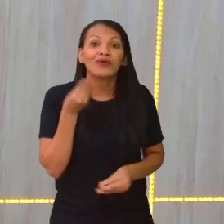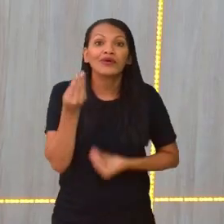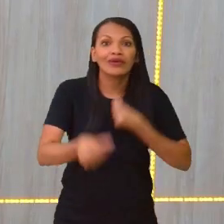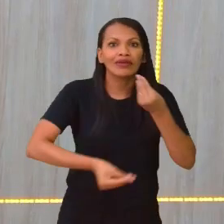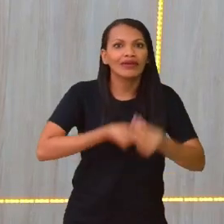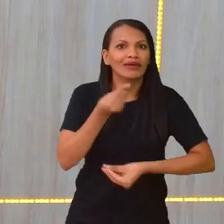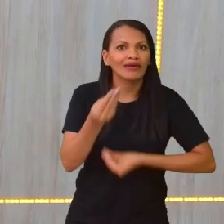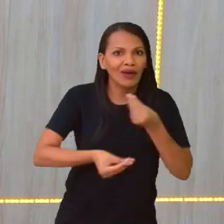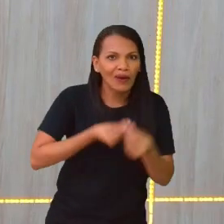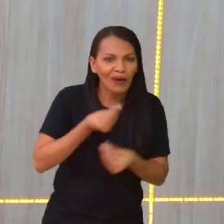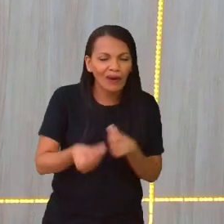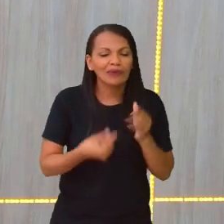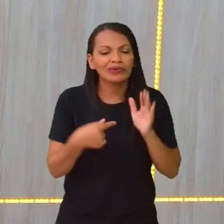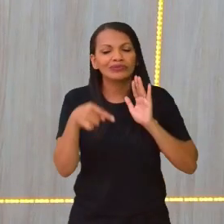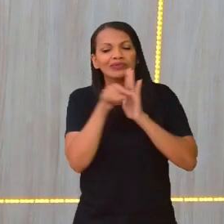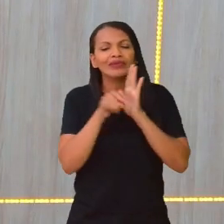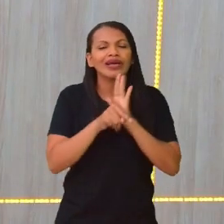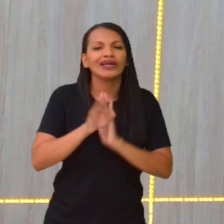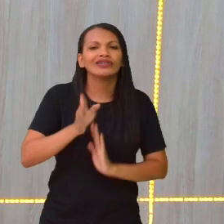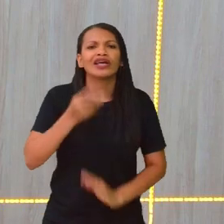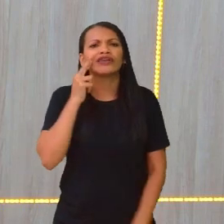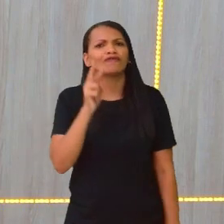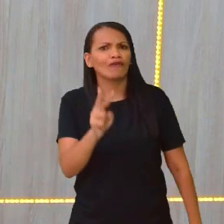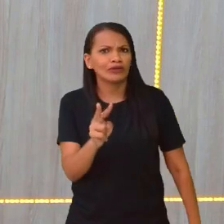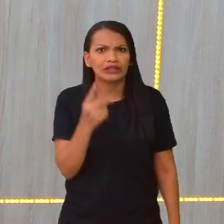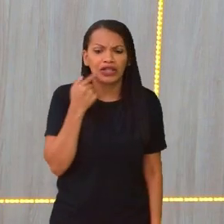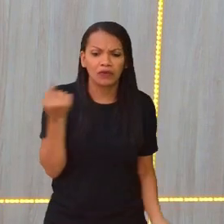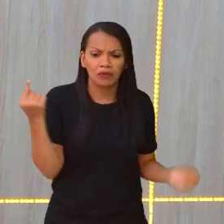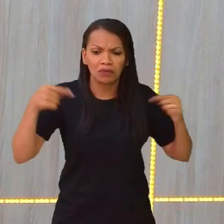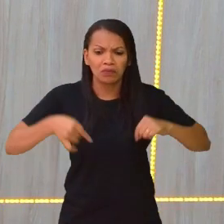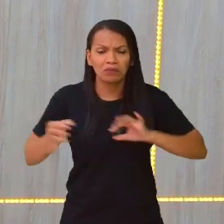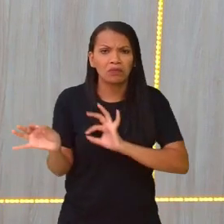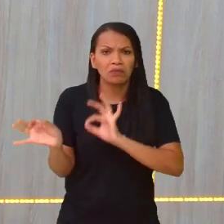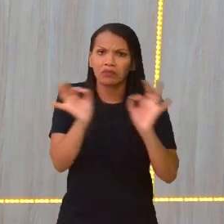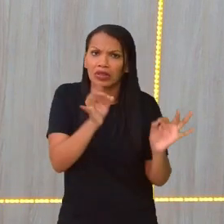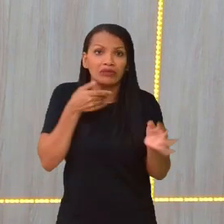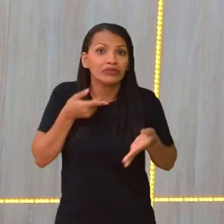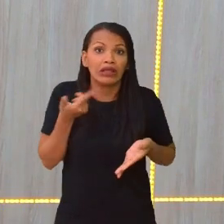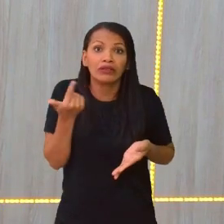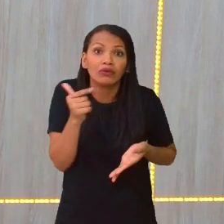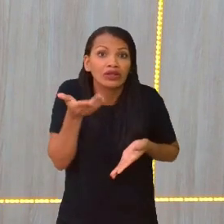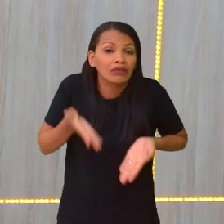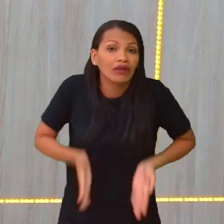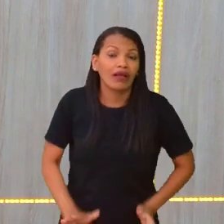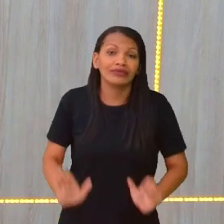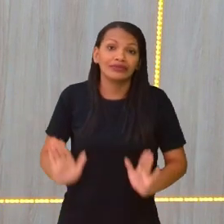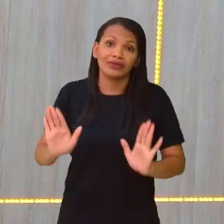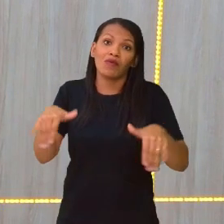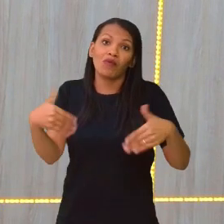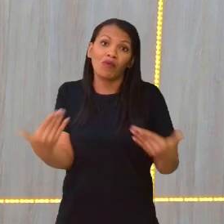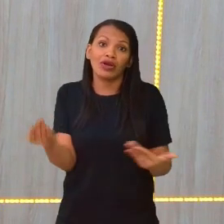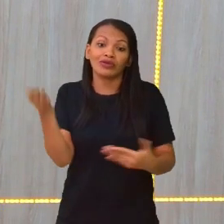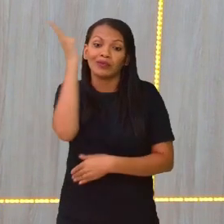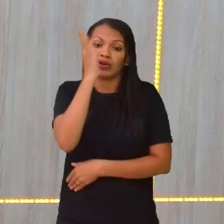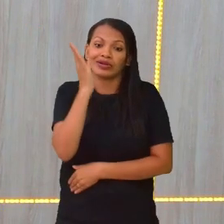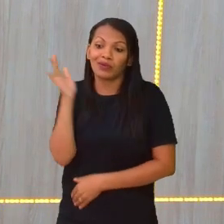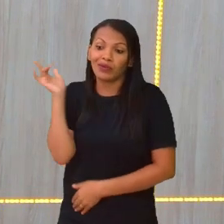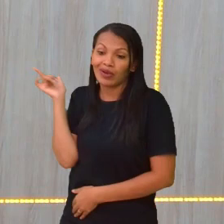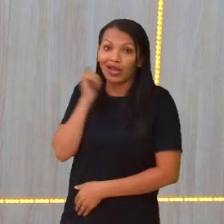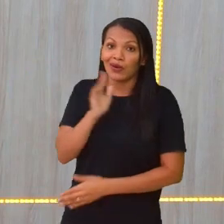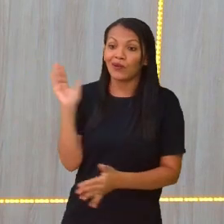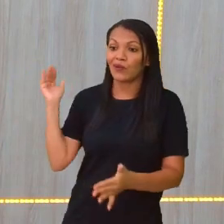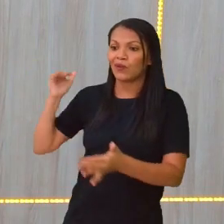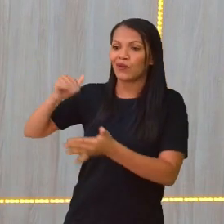recupera esses dados, já que vocês não estavam aí, não tinham mais sido, quando o Brasil ganhou o último título mundial, minha gente?